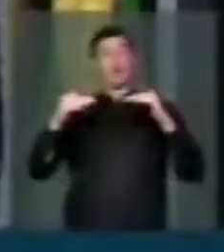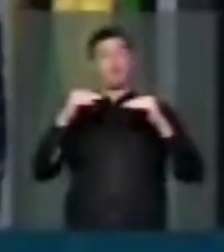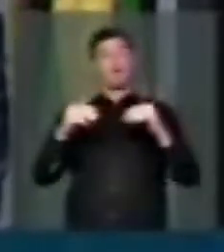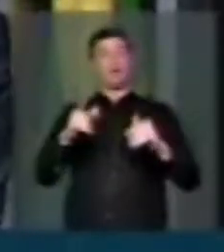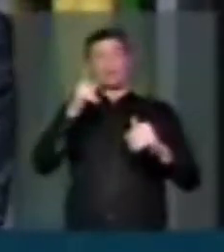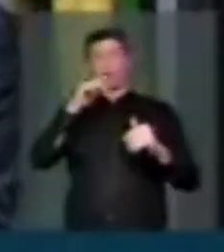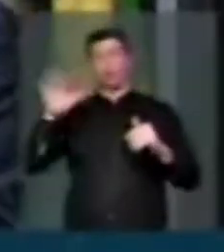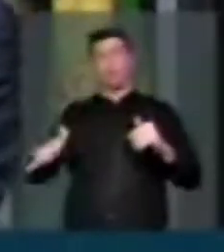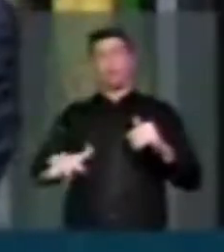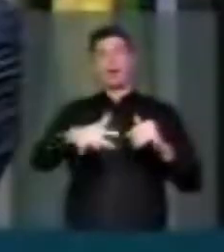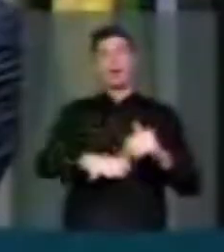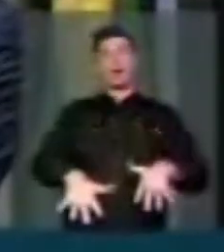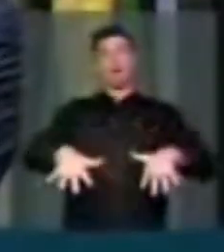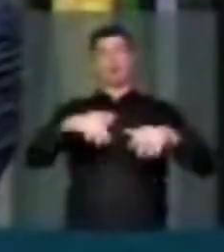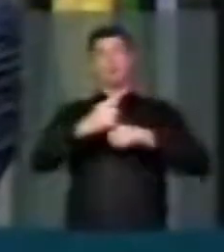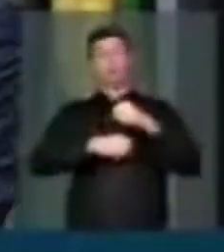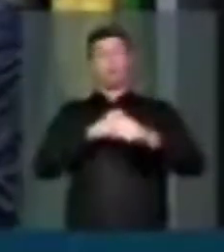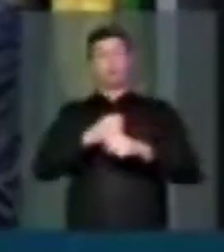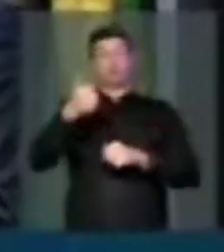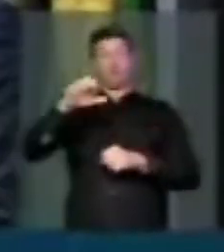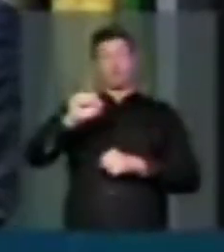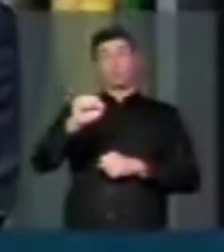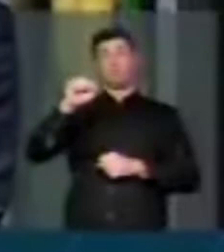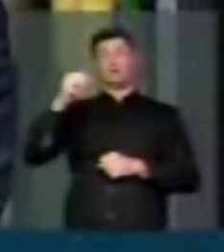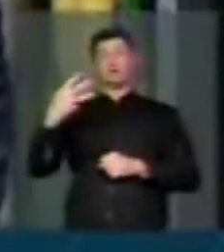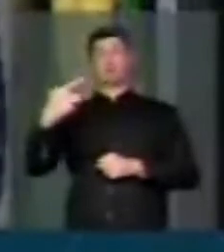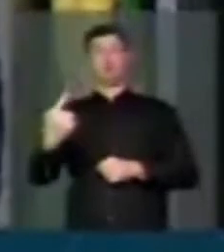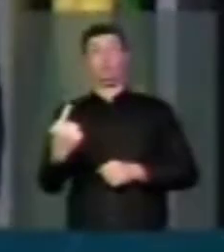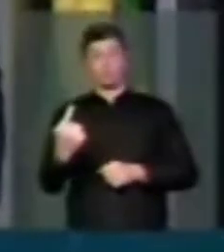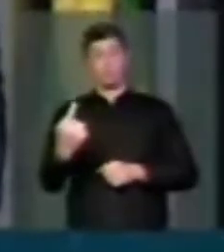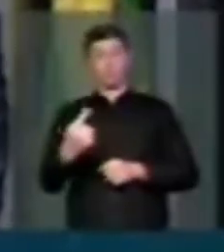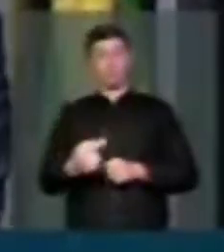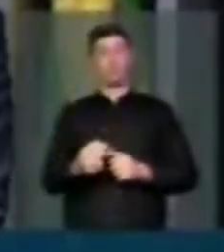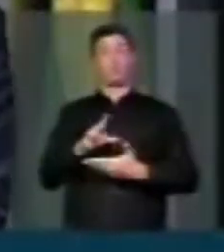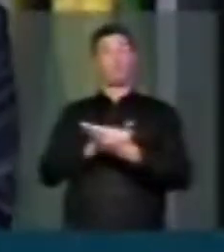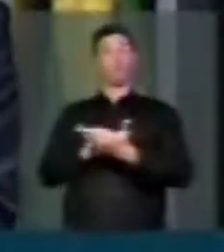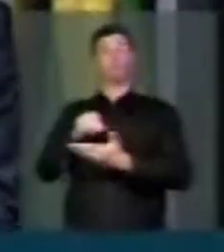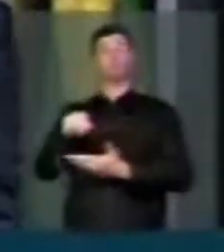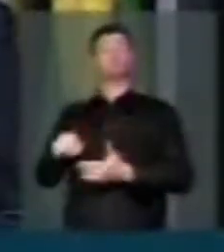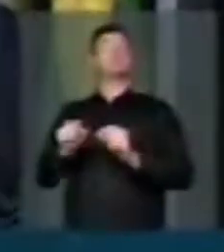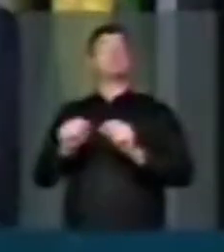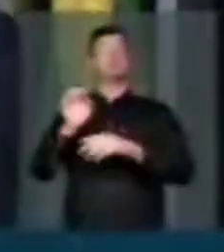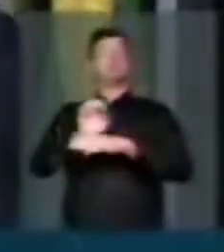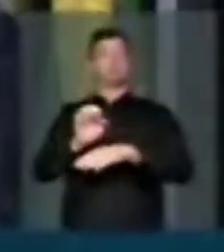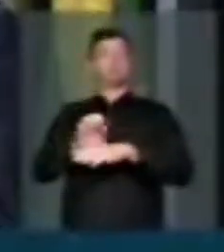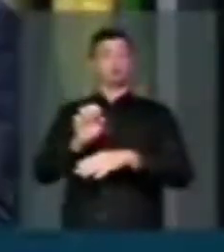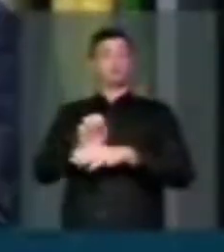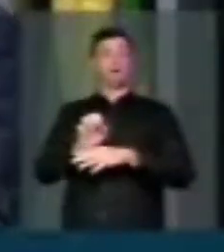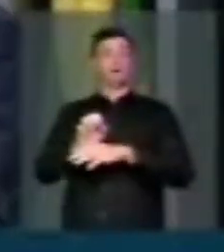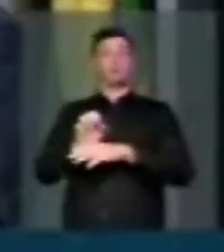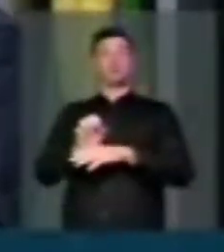marés altas do ano de 1831, tomando como referência o estado da costa